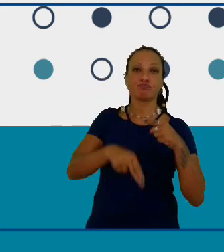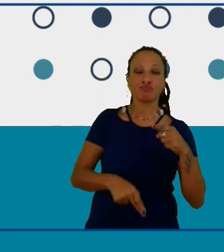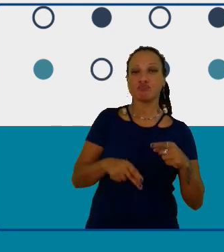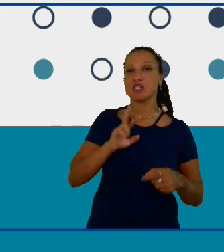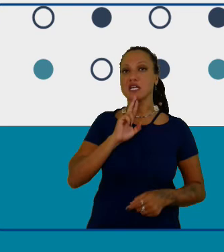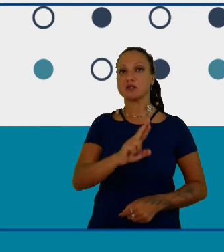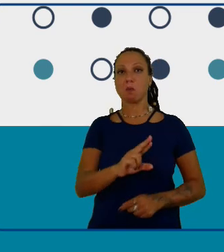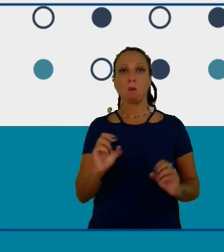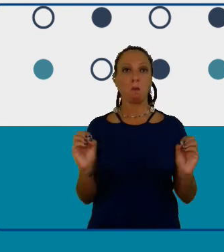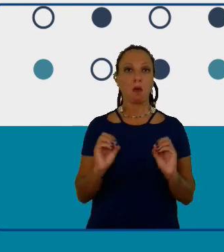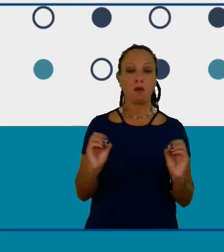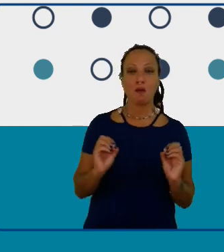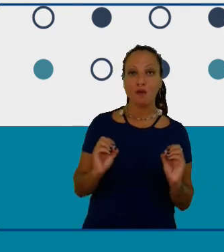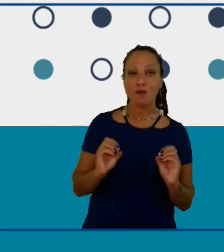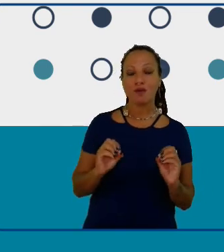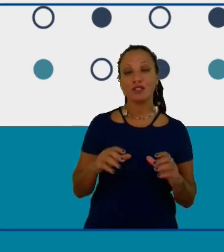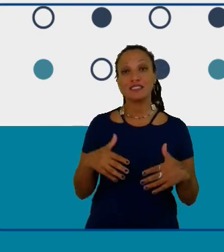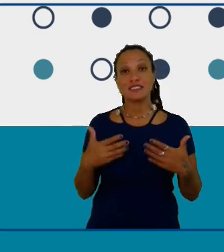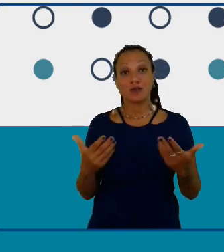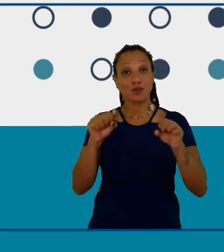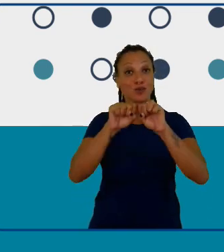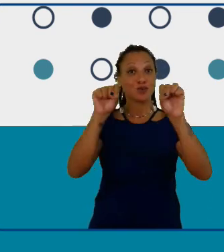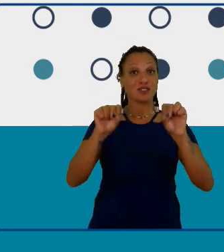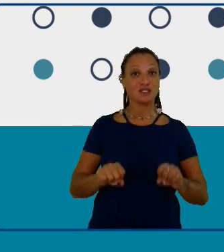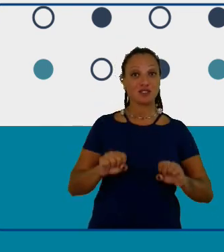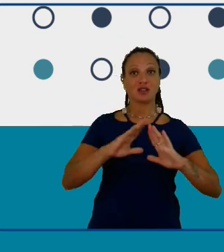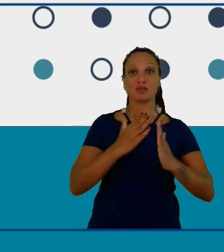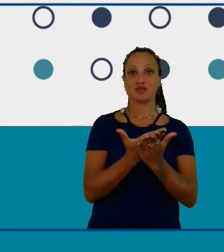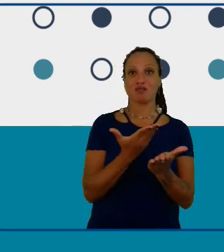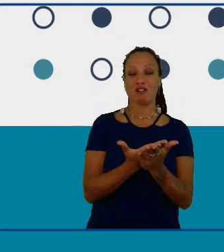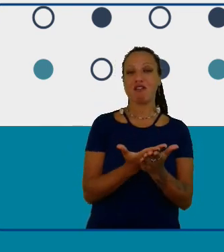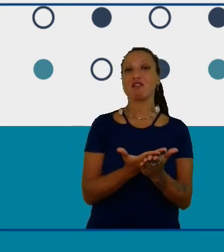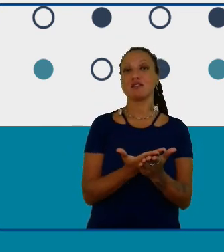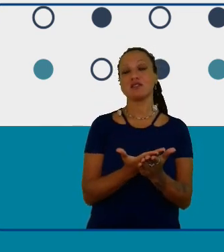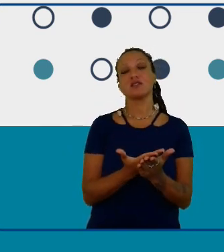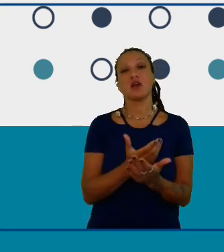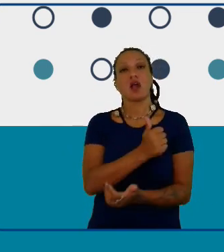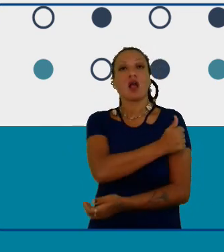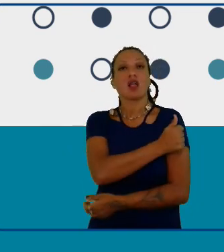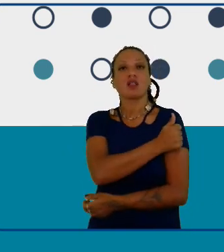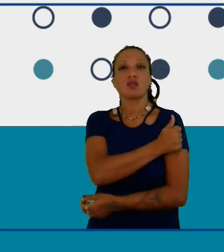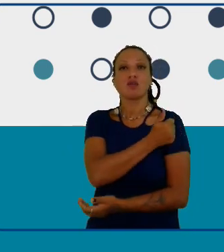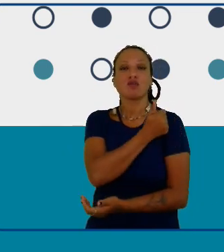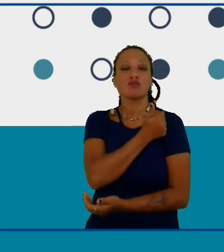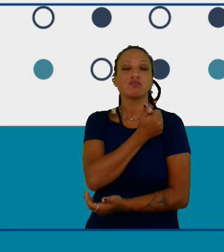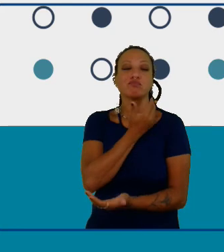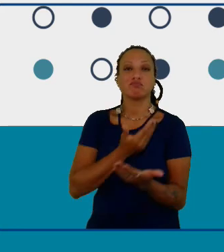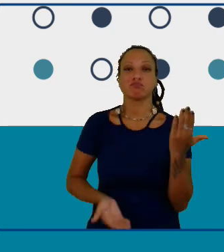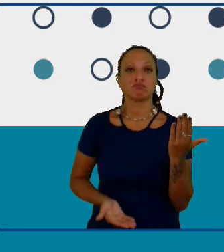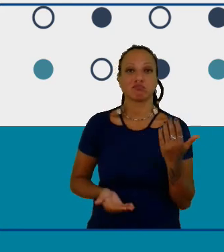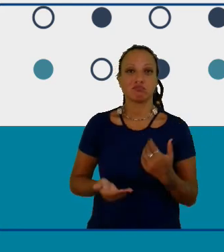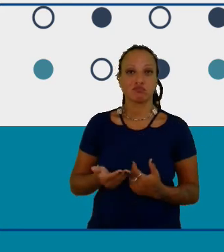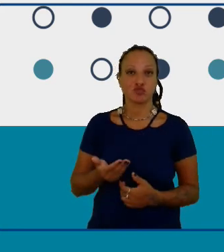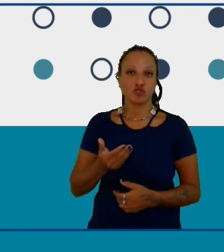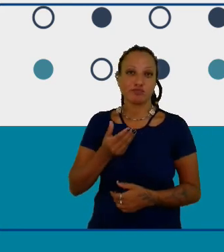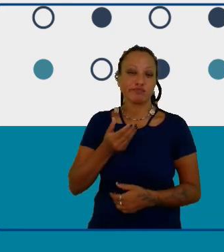pergunta então o sistema acaba tirando essa curiosidade das crianças e a gente chega com